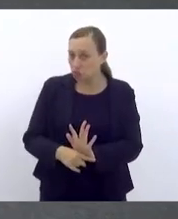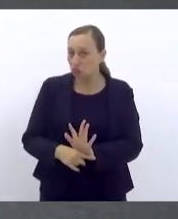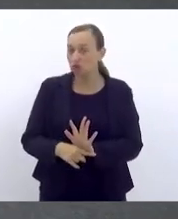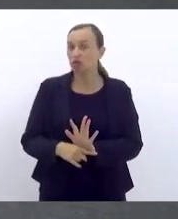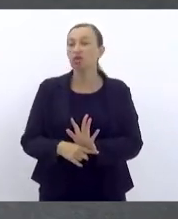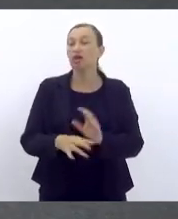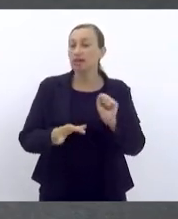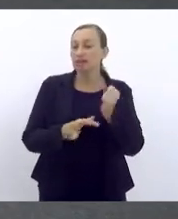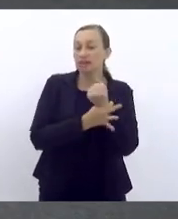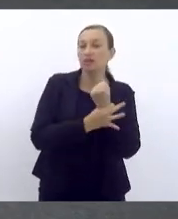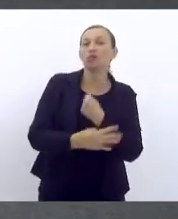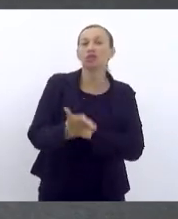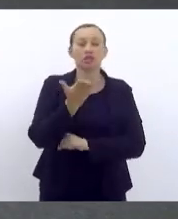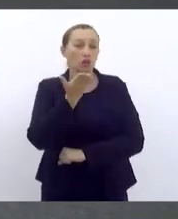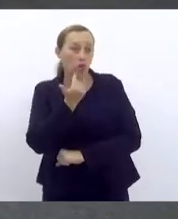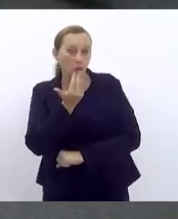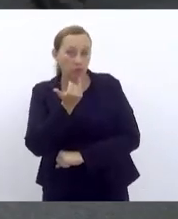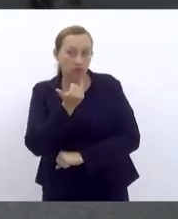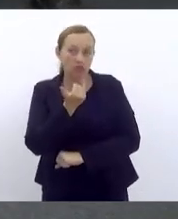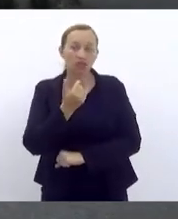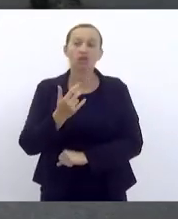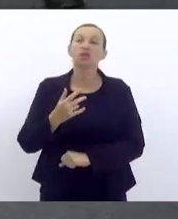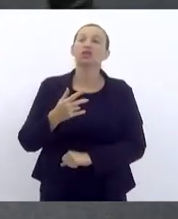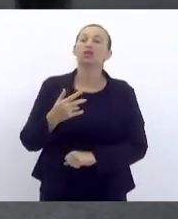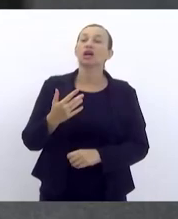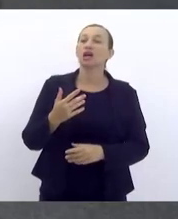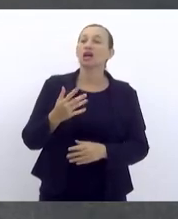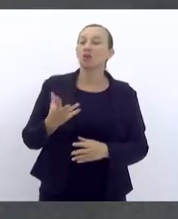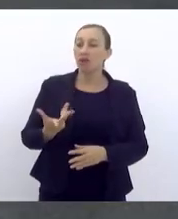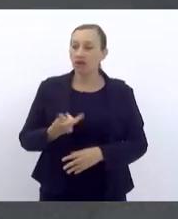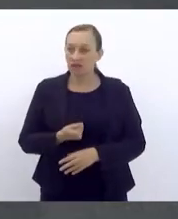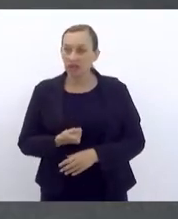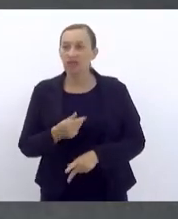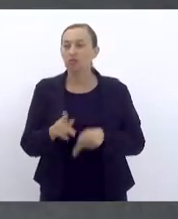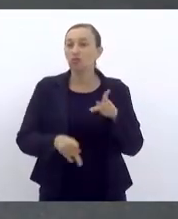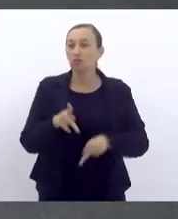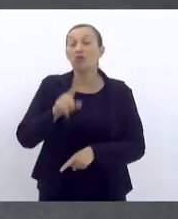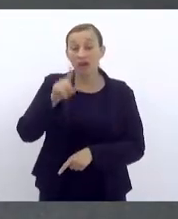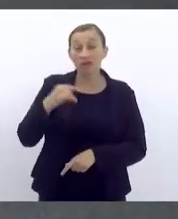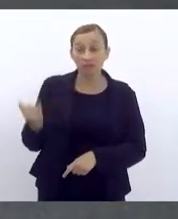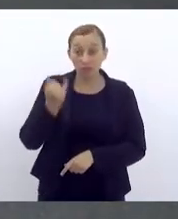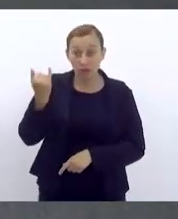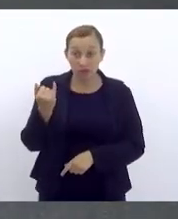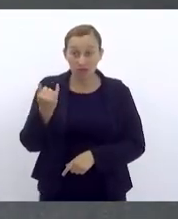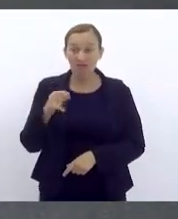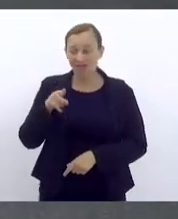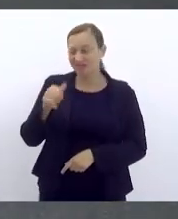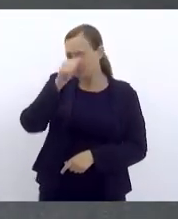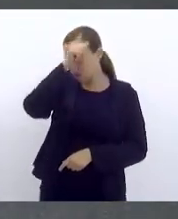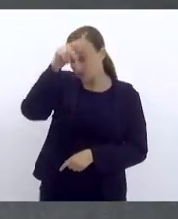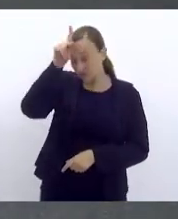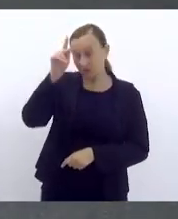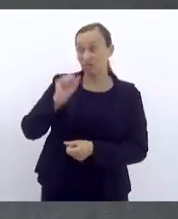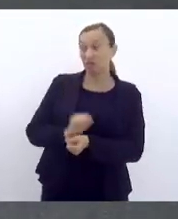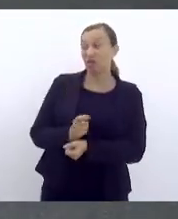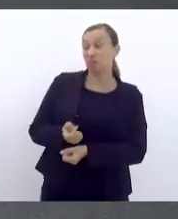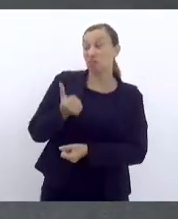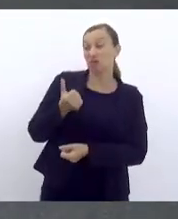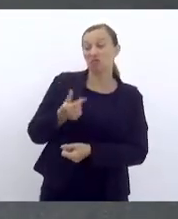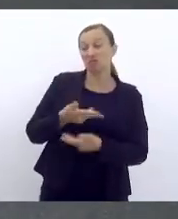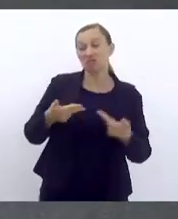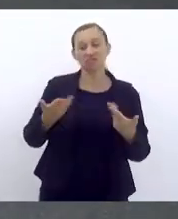segurança alimentar, alimentação adequada para a população, é muito importante. Mas desse prefeito a gente espera pouca coisa.